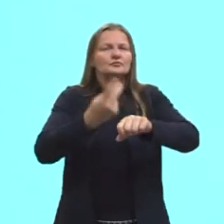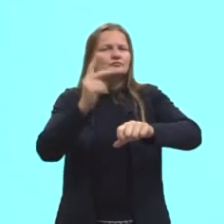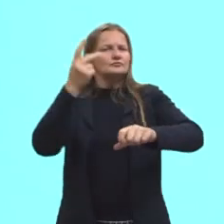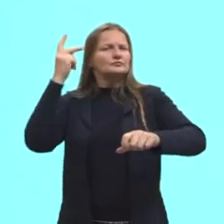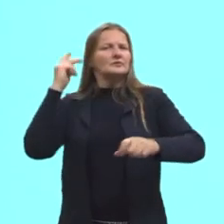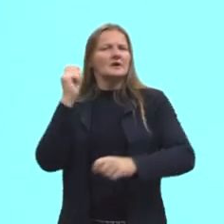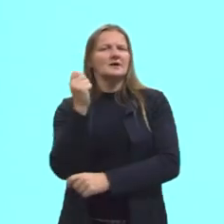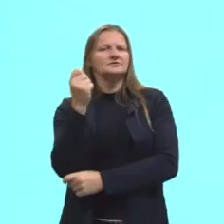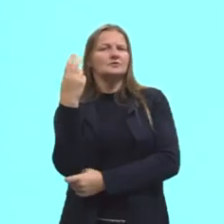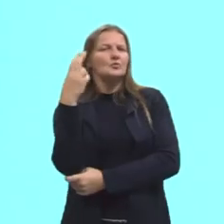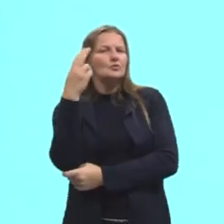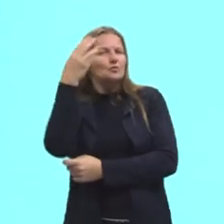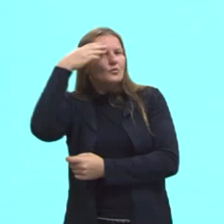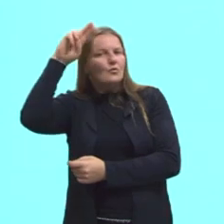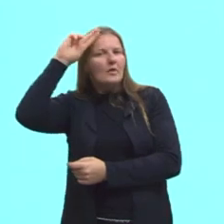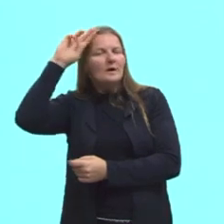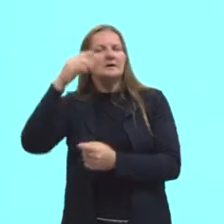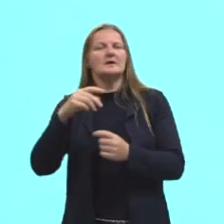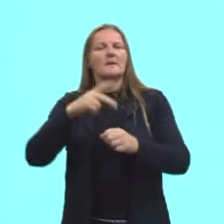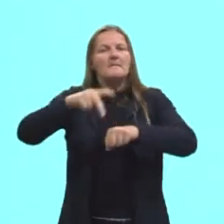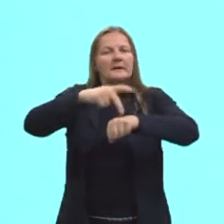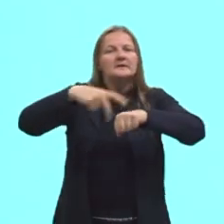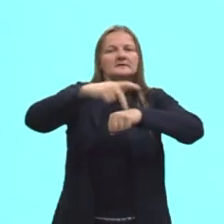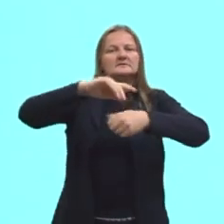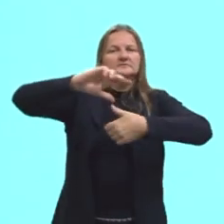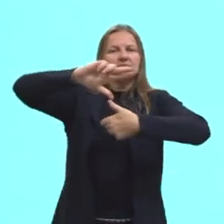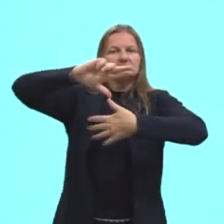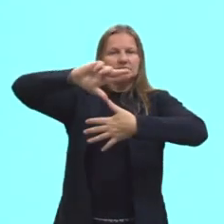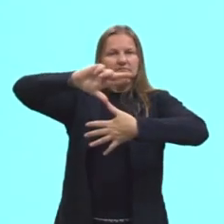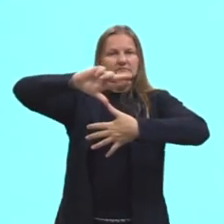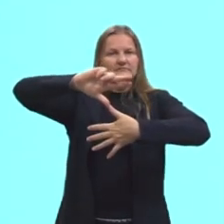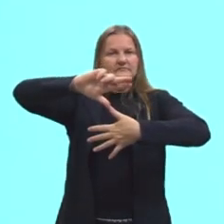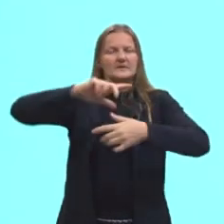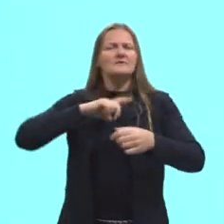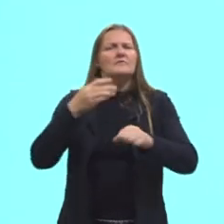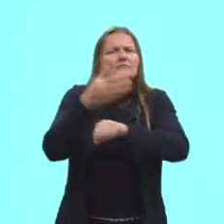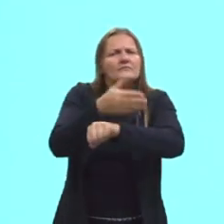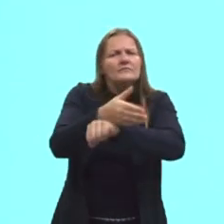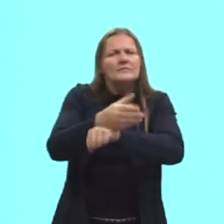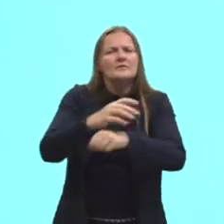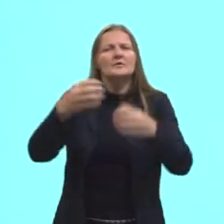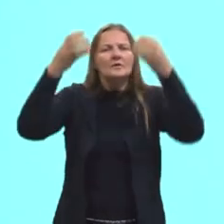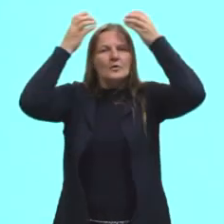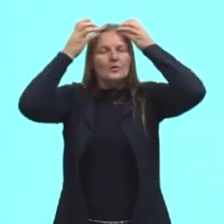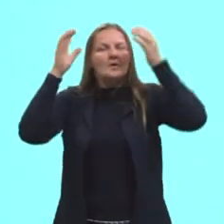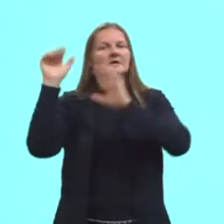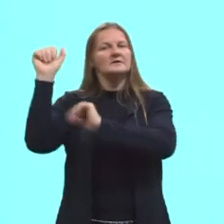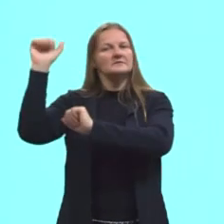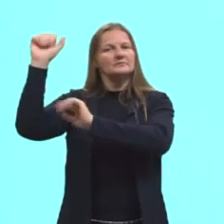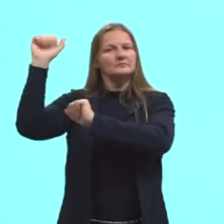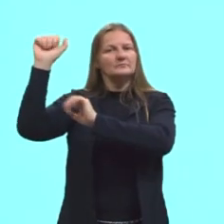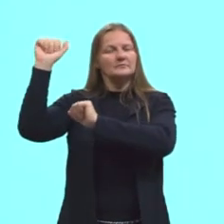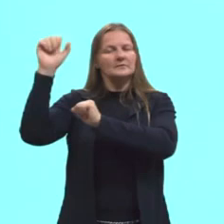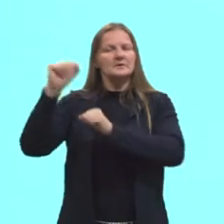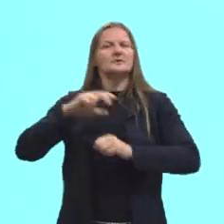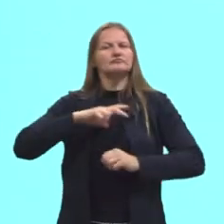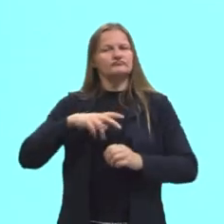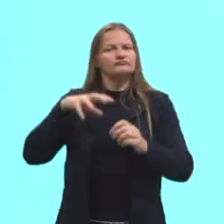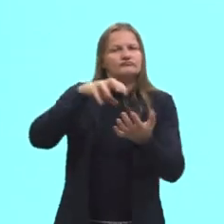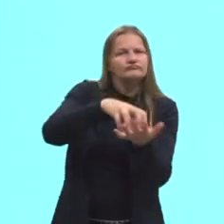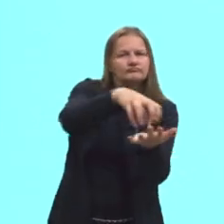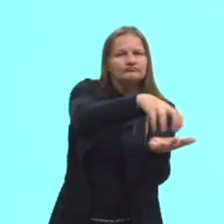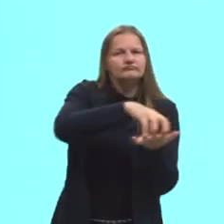Argentina, Uruguai, todos esses outros países da América Latina, eles faziam parte da coroa espanhola. A Espanha tinha colonizado esses